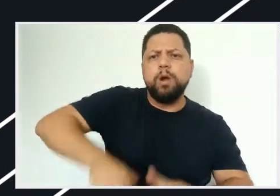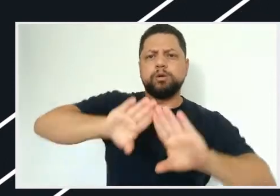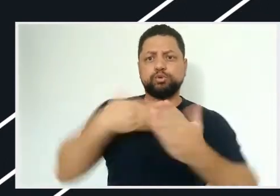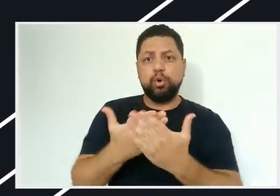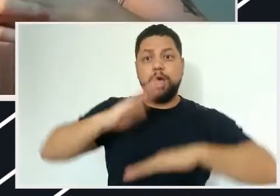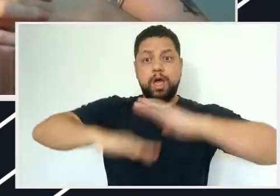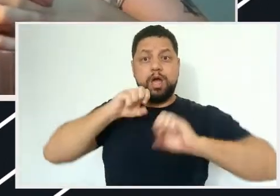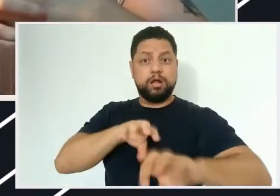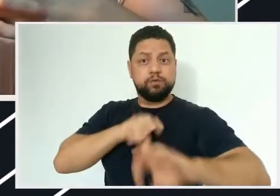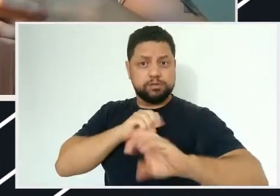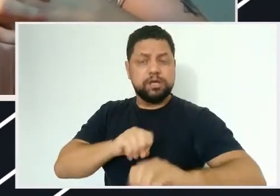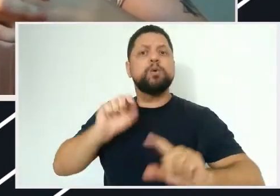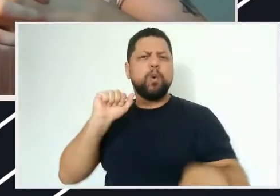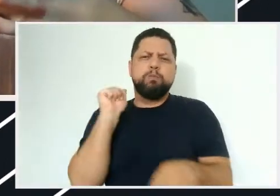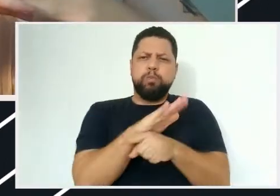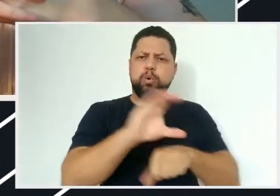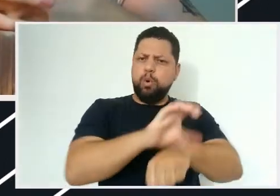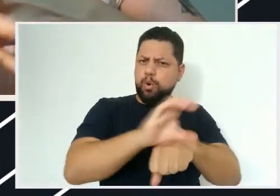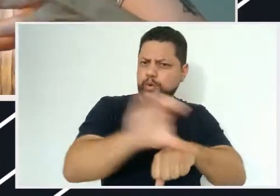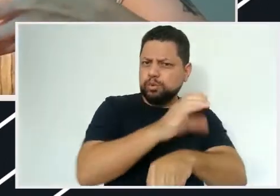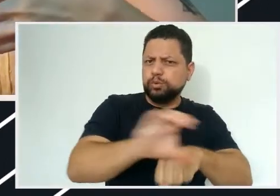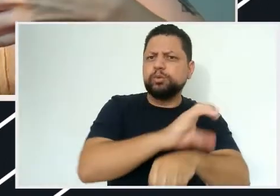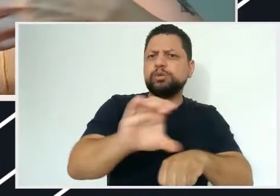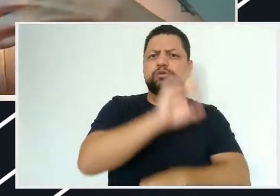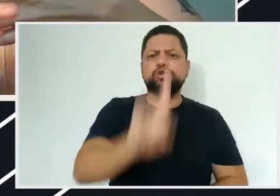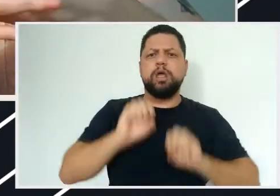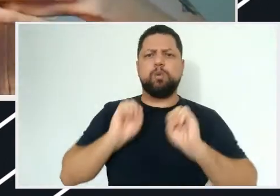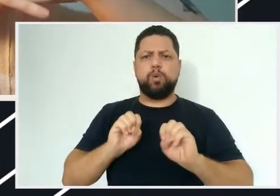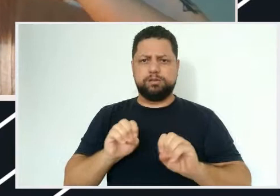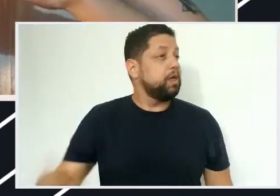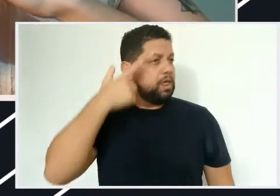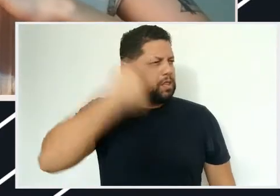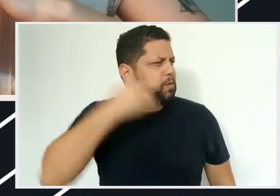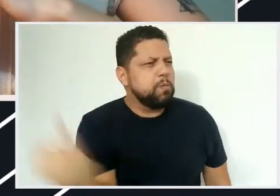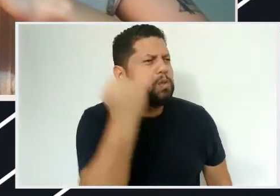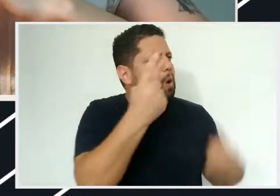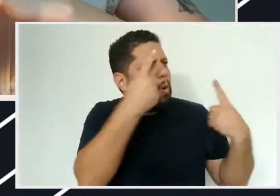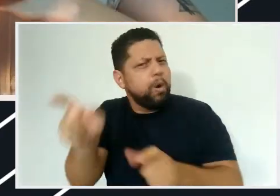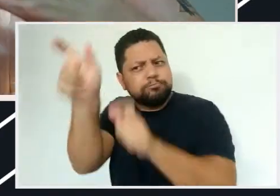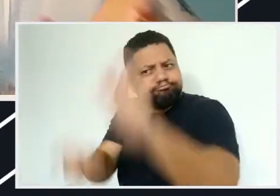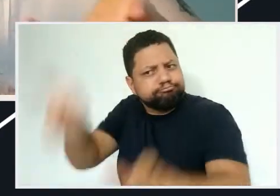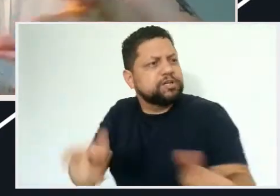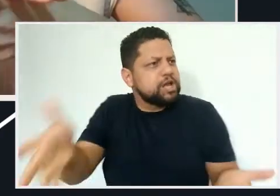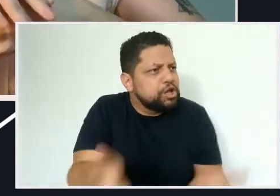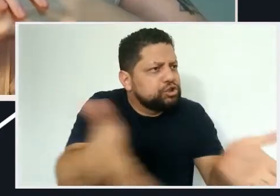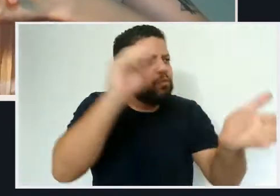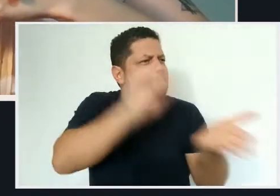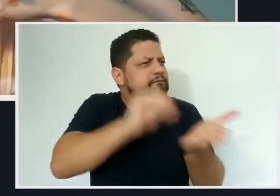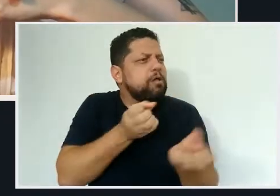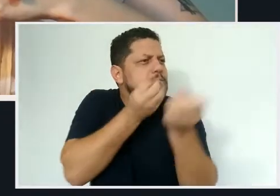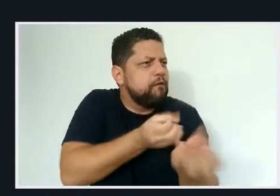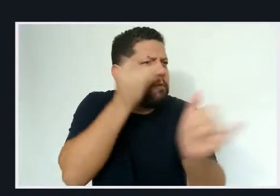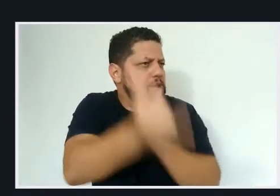do STF contra a imposição de censura às escolas e atividades docentes que violam princípios constitucionais e, assim, o